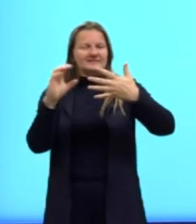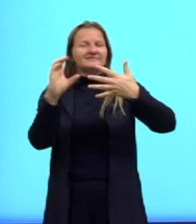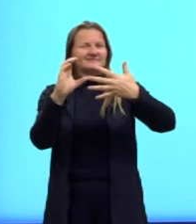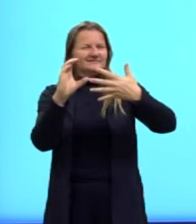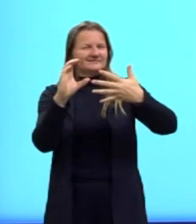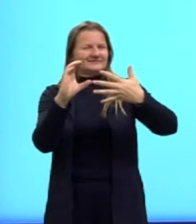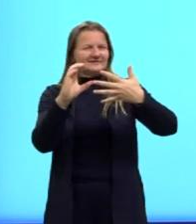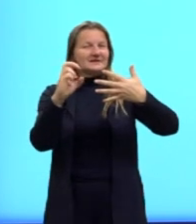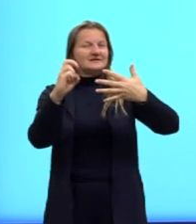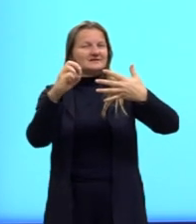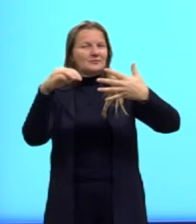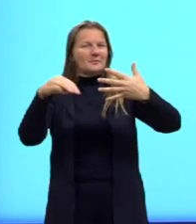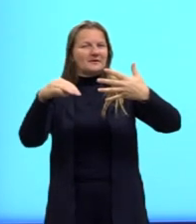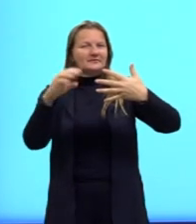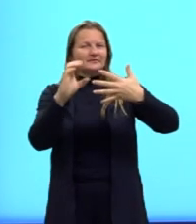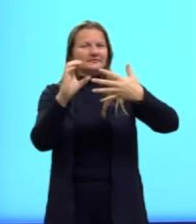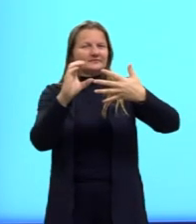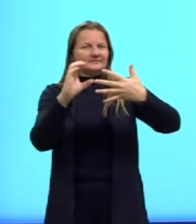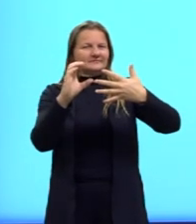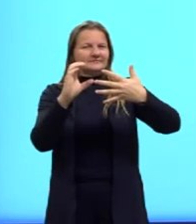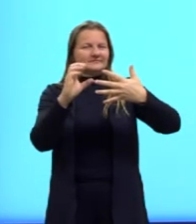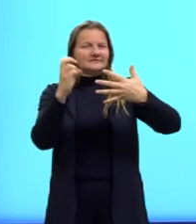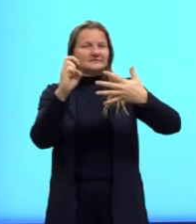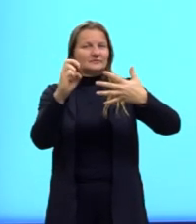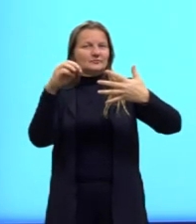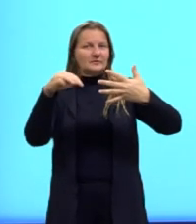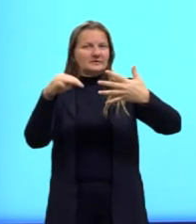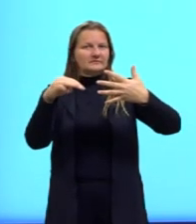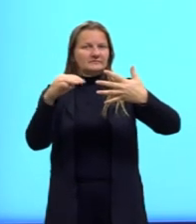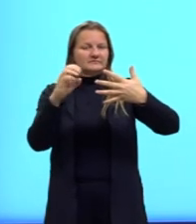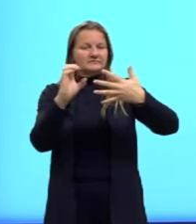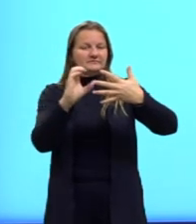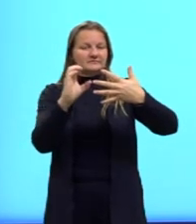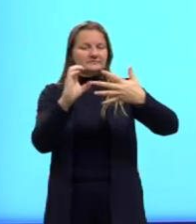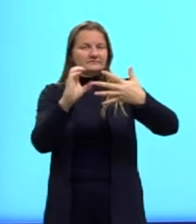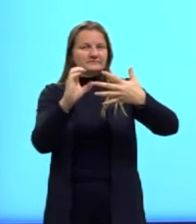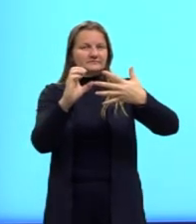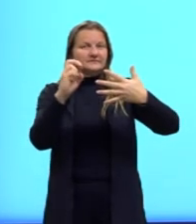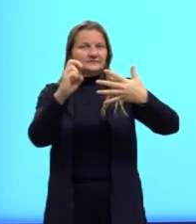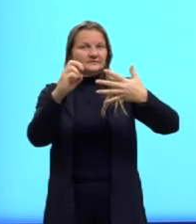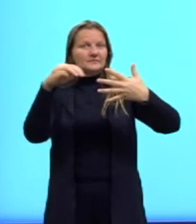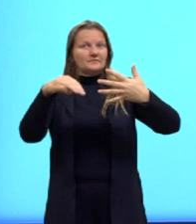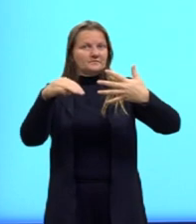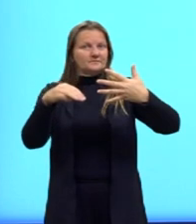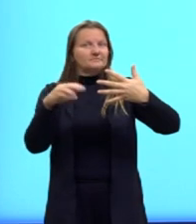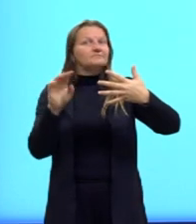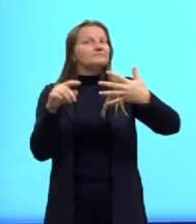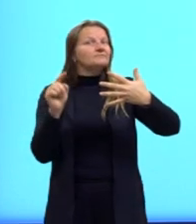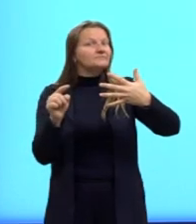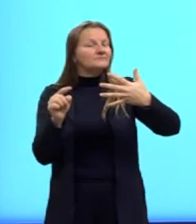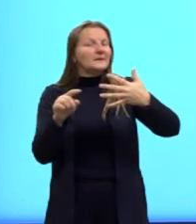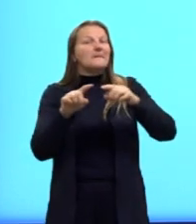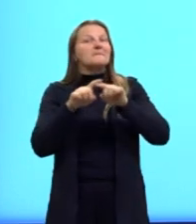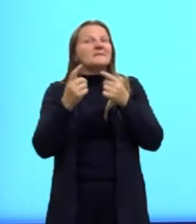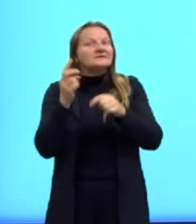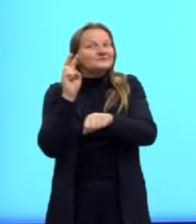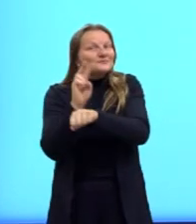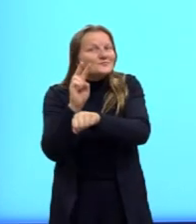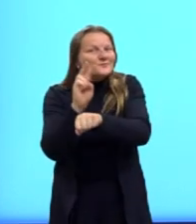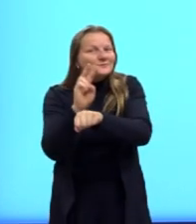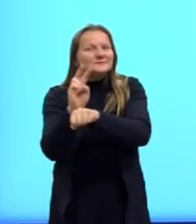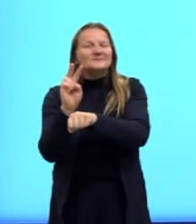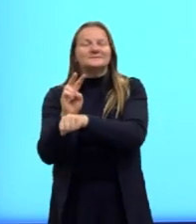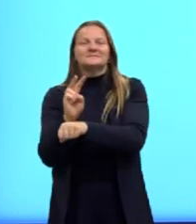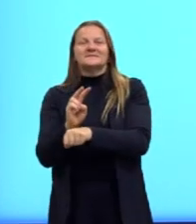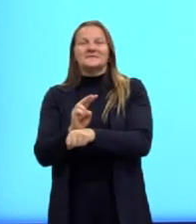que pode acontecer? Ah, nas alternativas tem ali 5 metros, então, essa a alternativa correta. Mas, a gente precisa